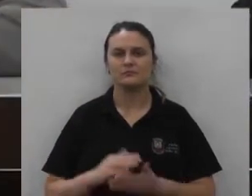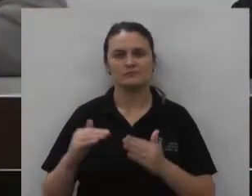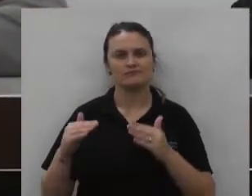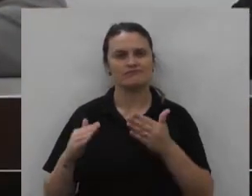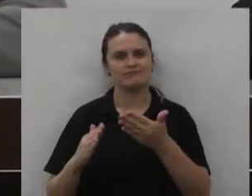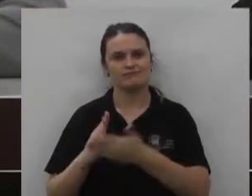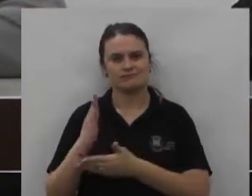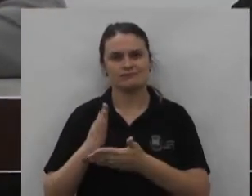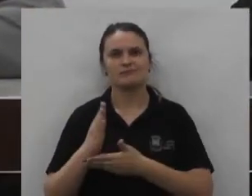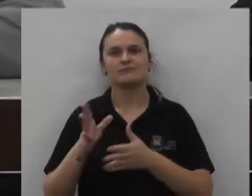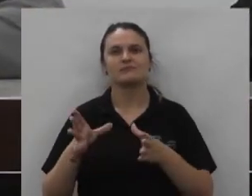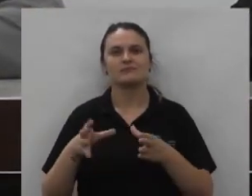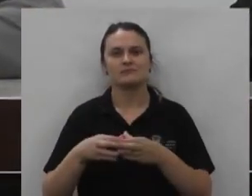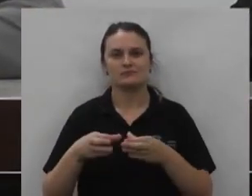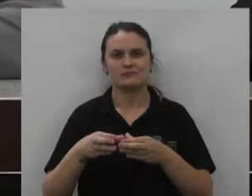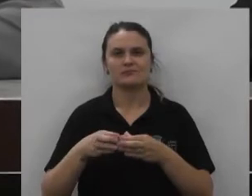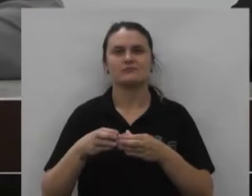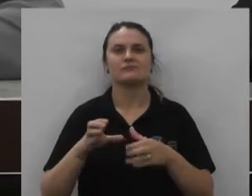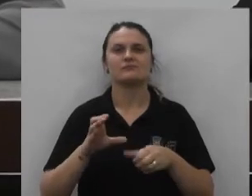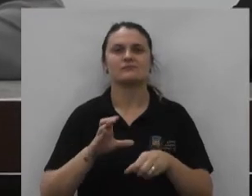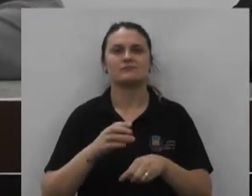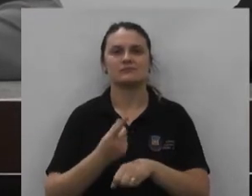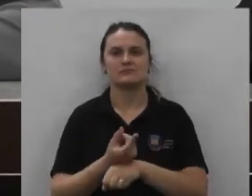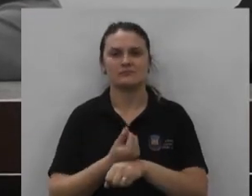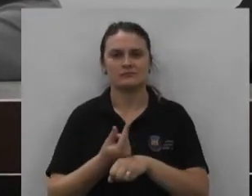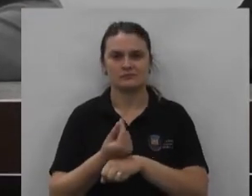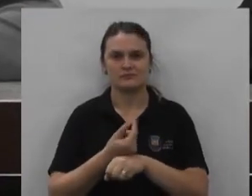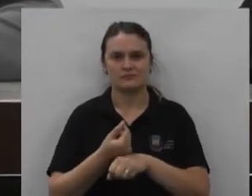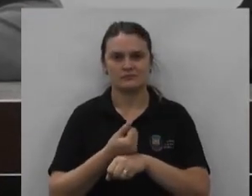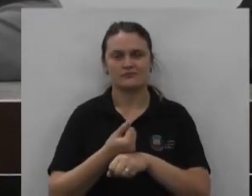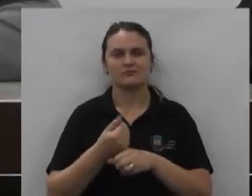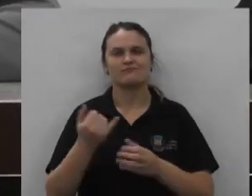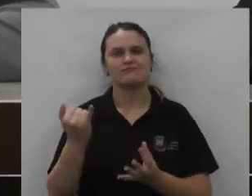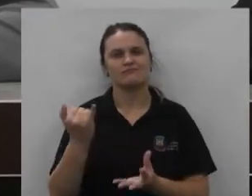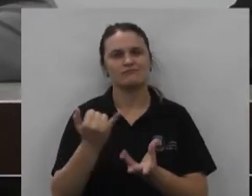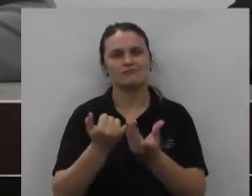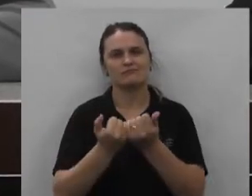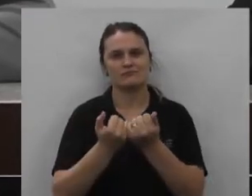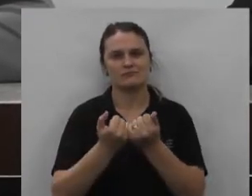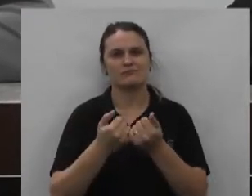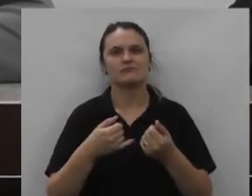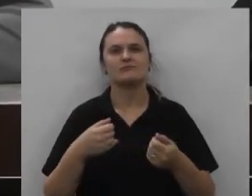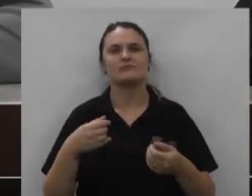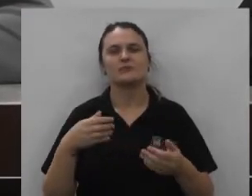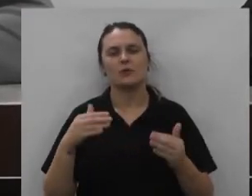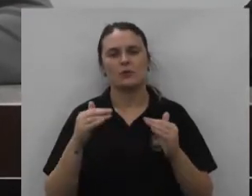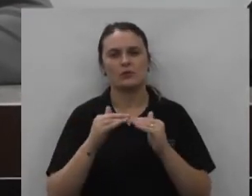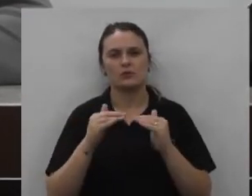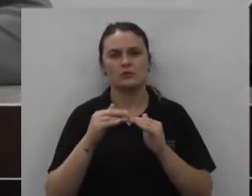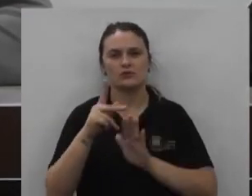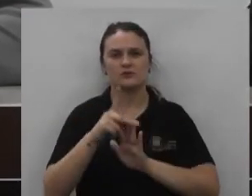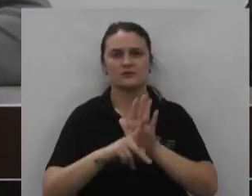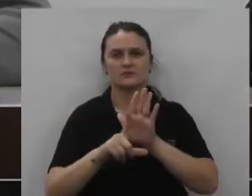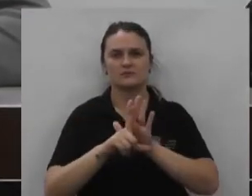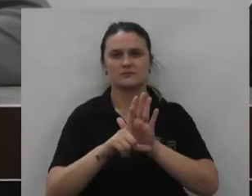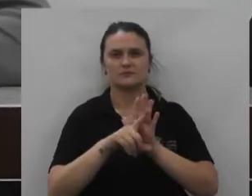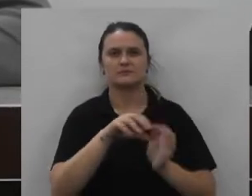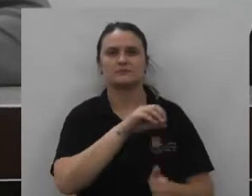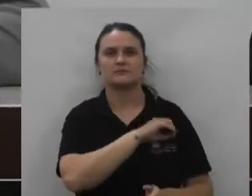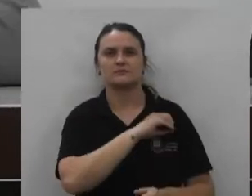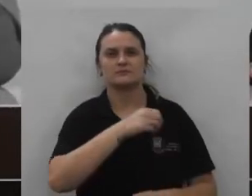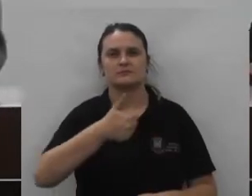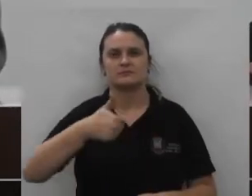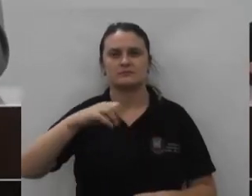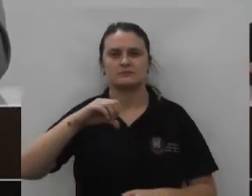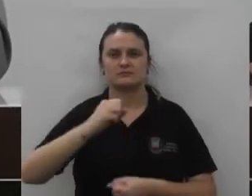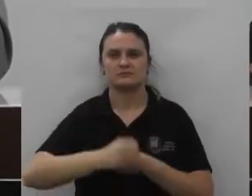aprovado então o parecer fundamentado da comissão de finanças orçamento e patrimônio que é favorável então ao projeto de lei